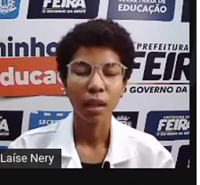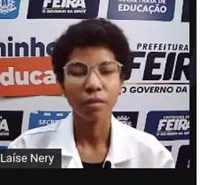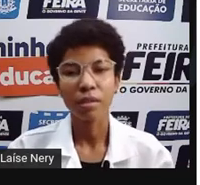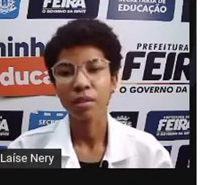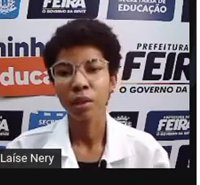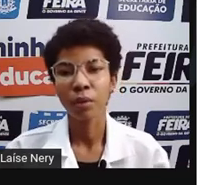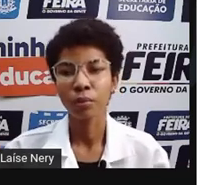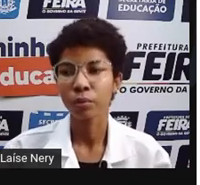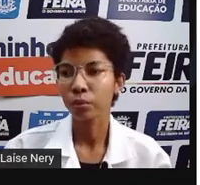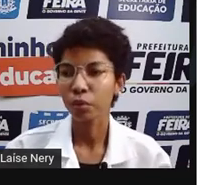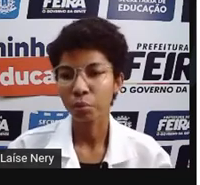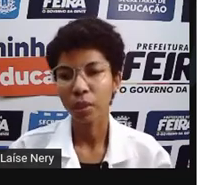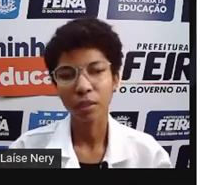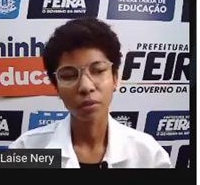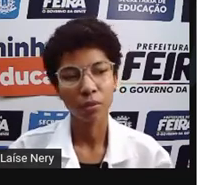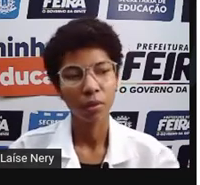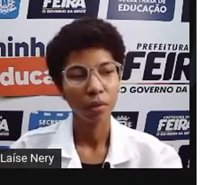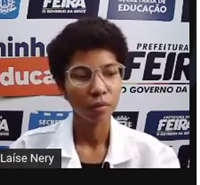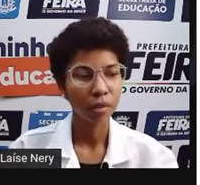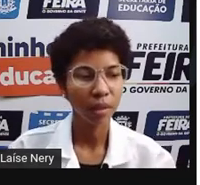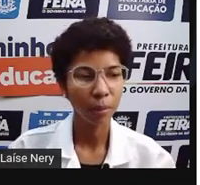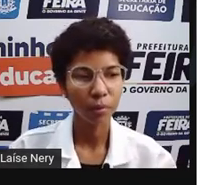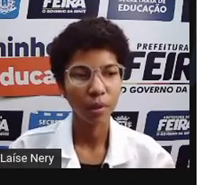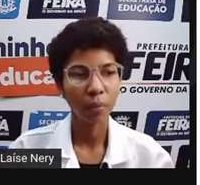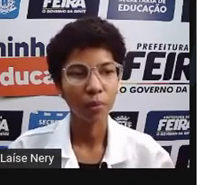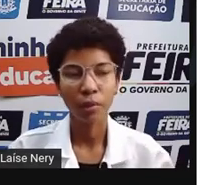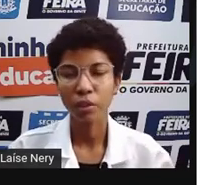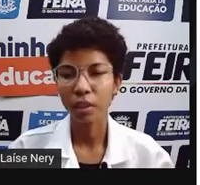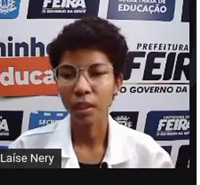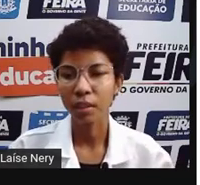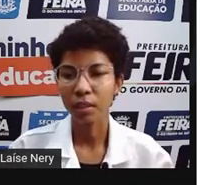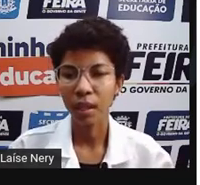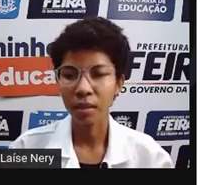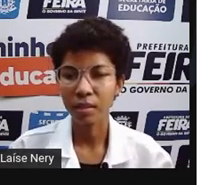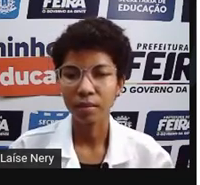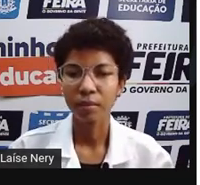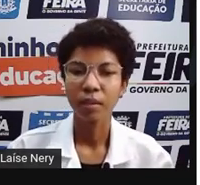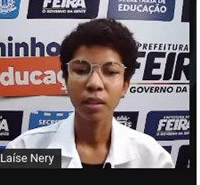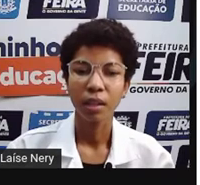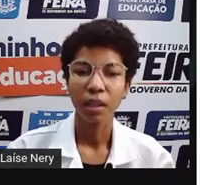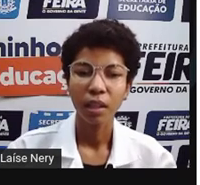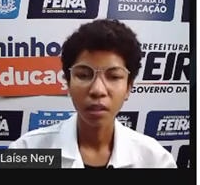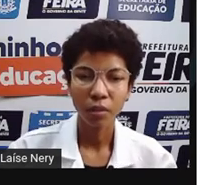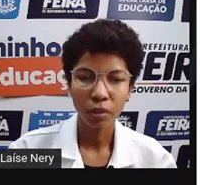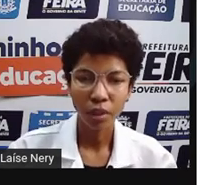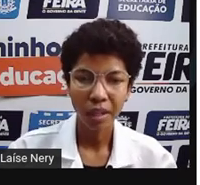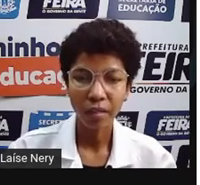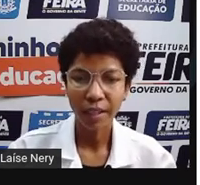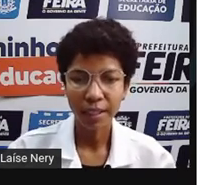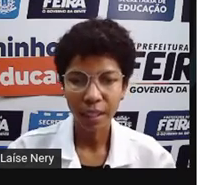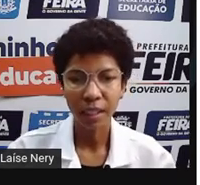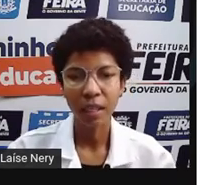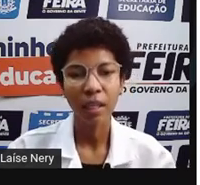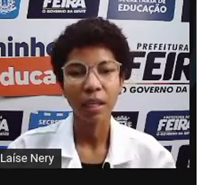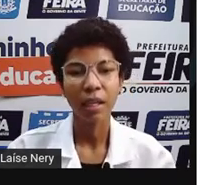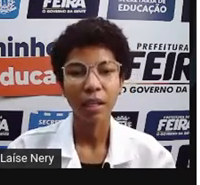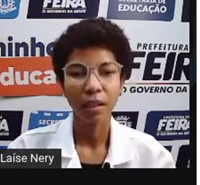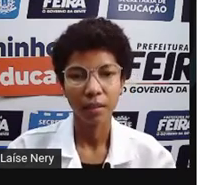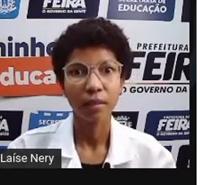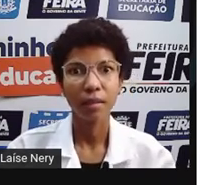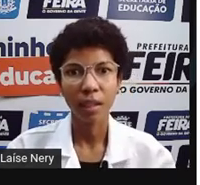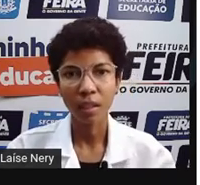na televisão, no computador. Você vai procurar por uma etiqueta dessa e onde ela vai ter,